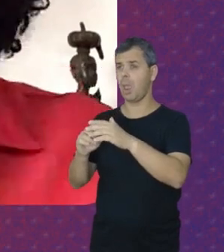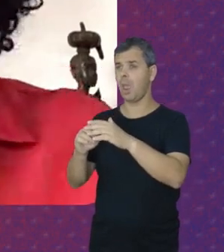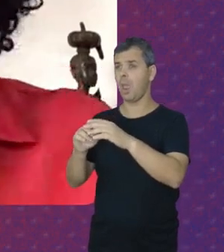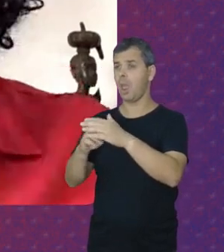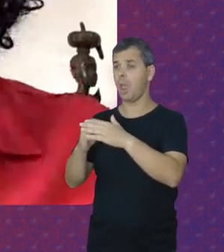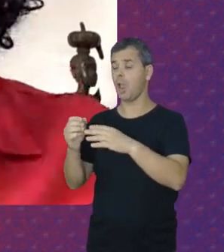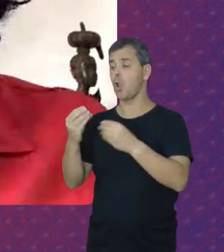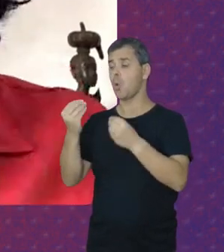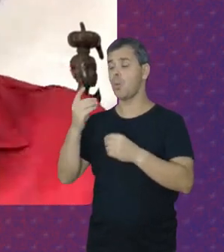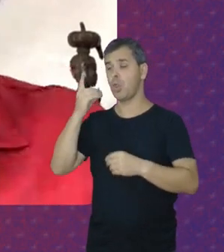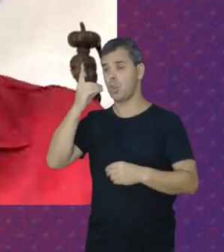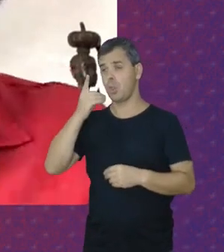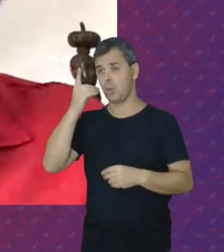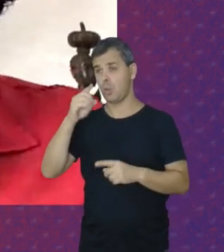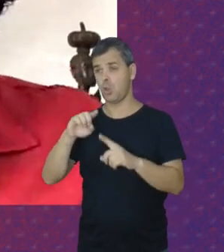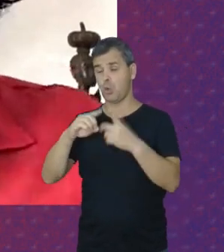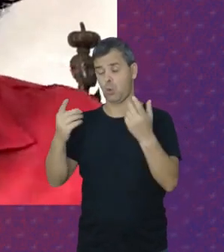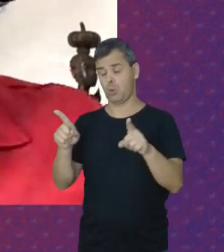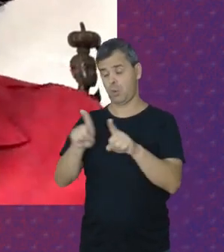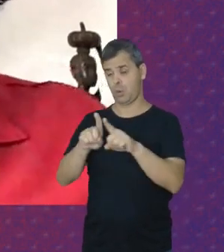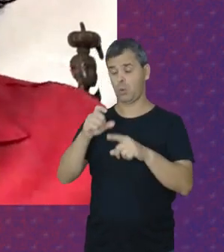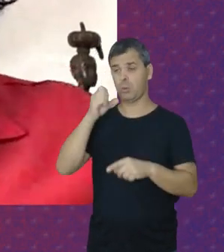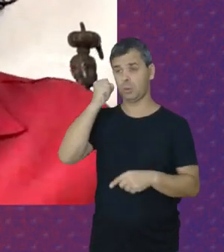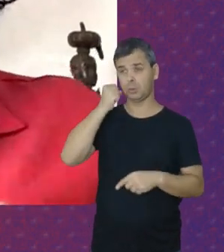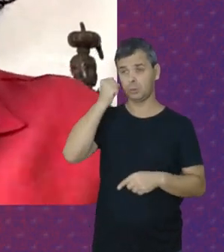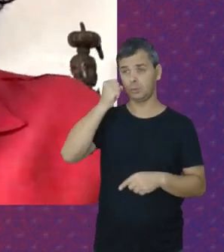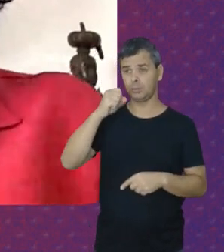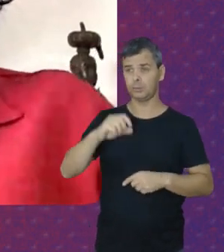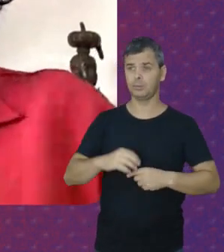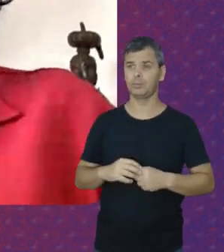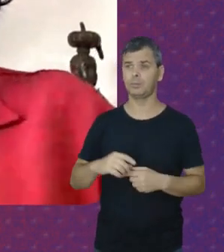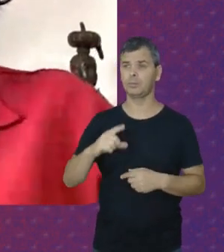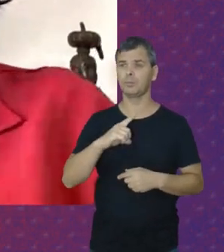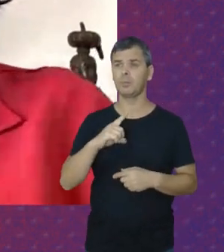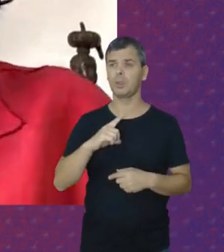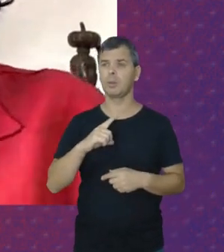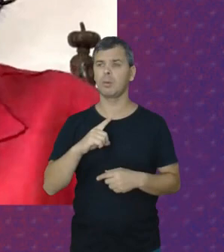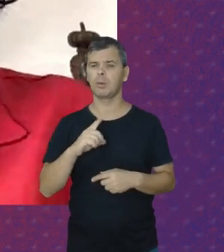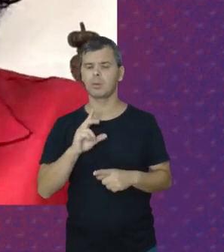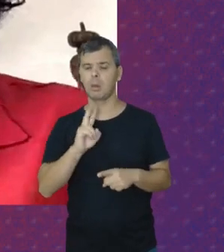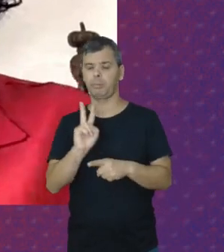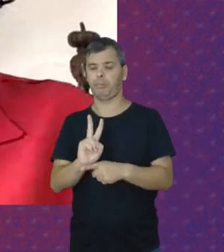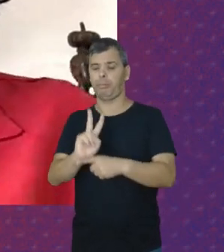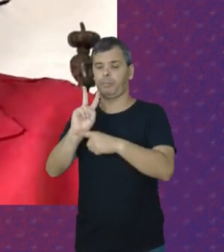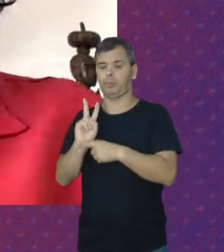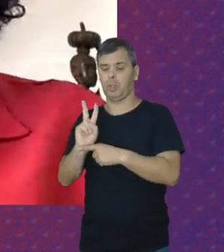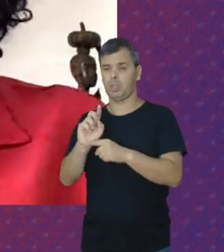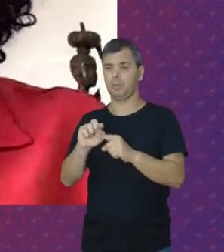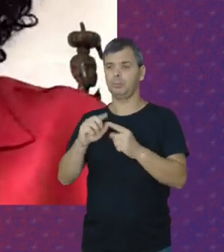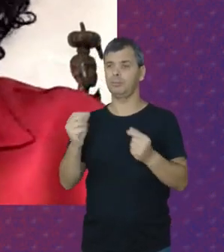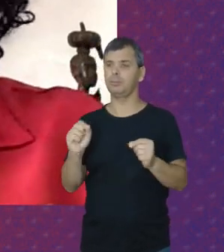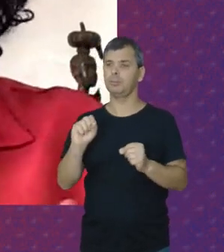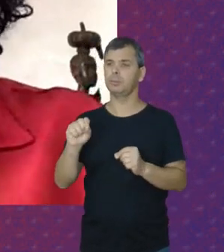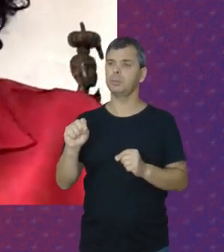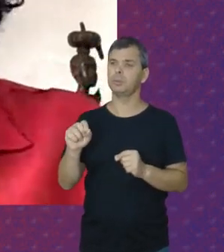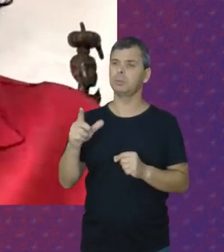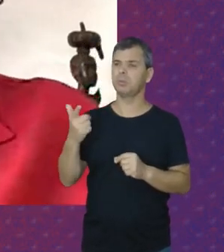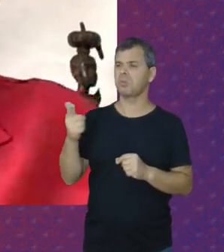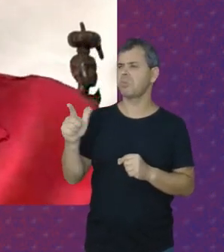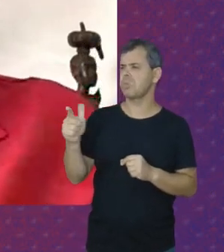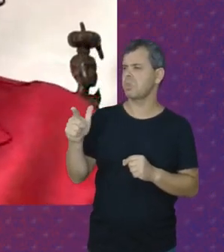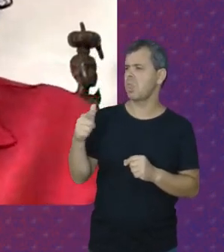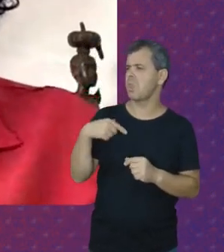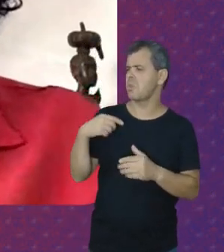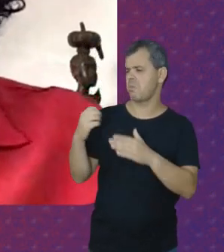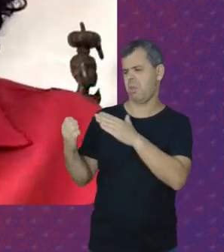Como deputados E até como senadores Então Tentaram um pouco Se proteger Disso E disseram Que eles não eram